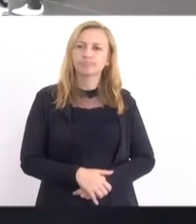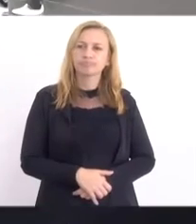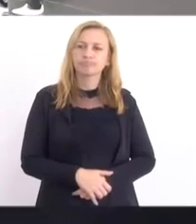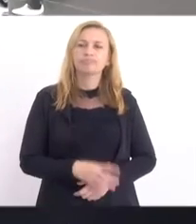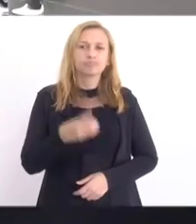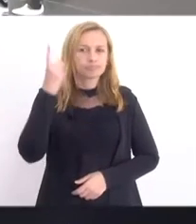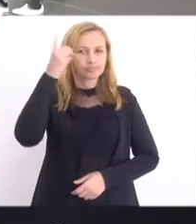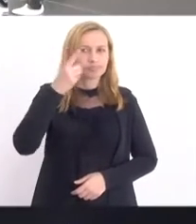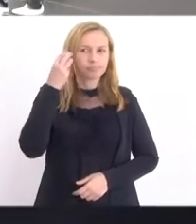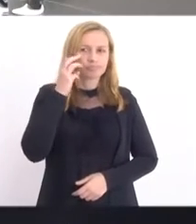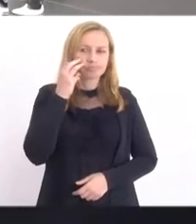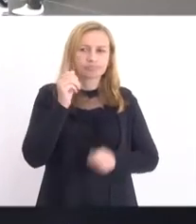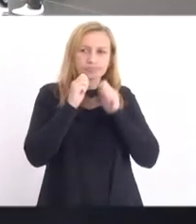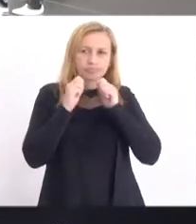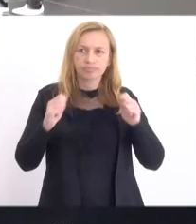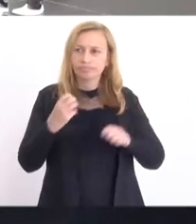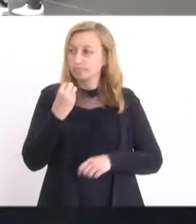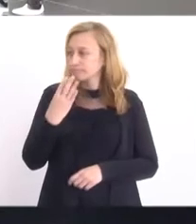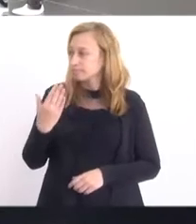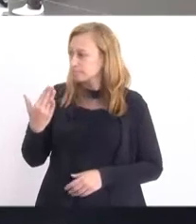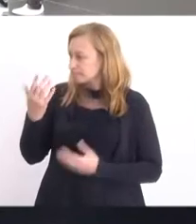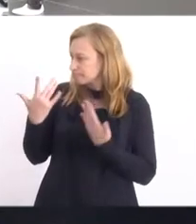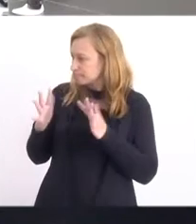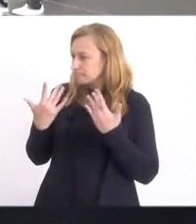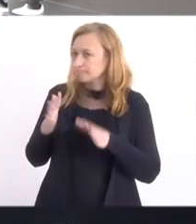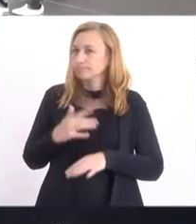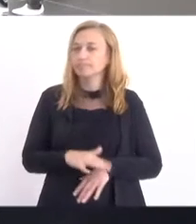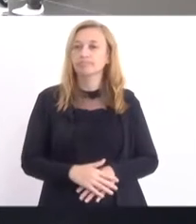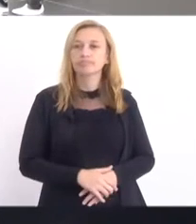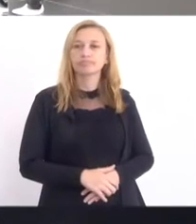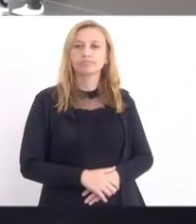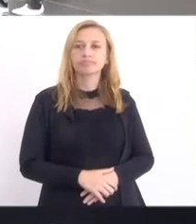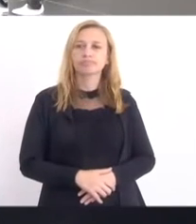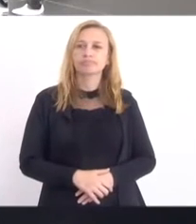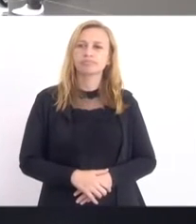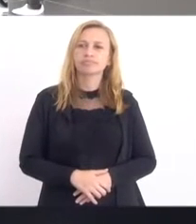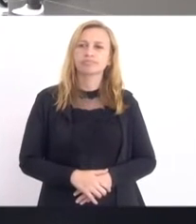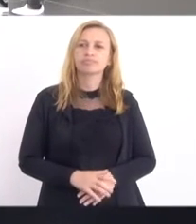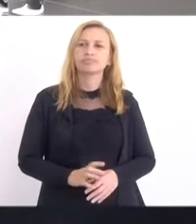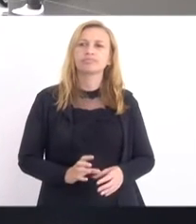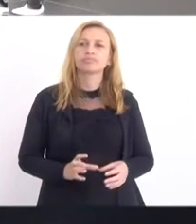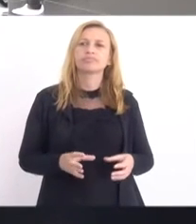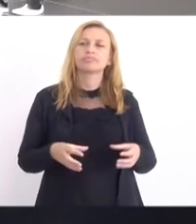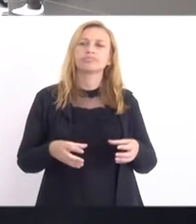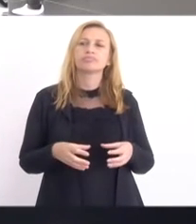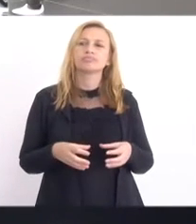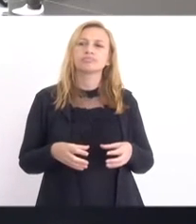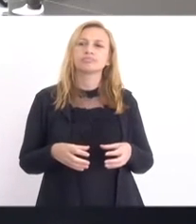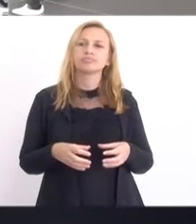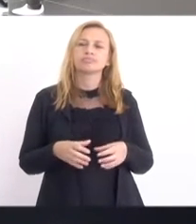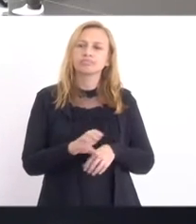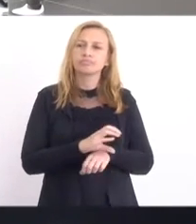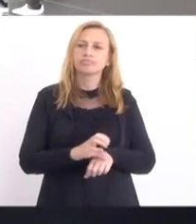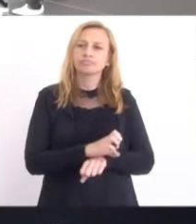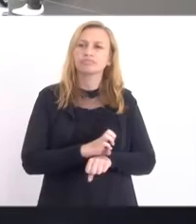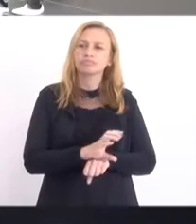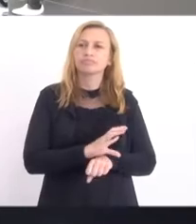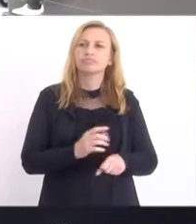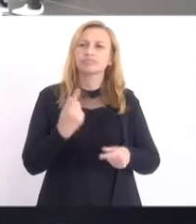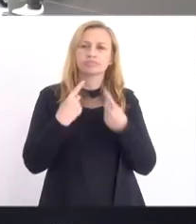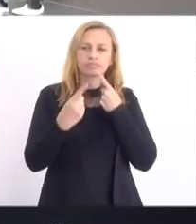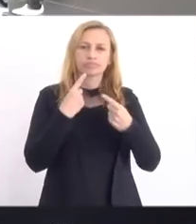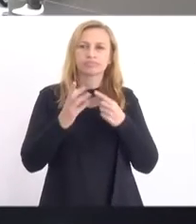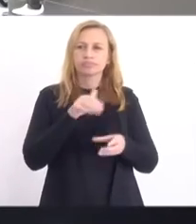aqui do deputado Valdeck, a orientação é boa. Parabéns. Então, parecer pela constitucionalidade. Em discussão, em